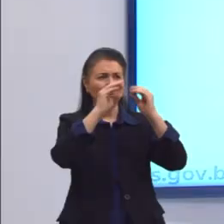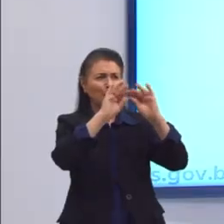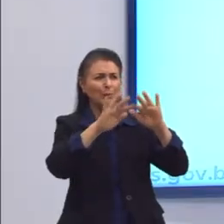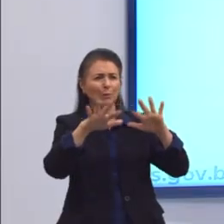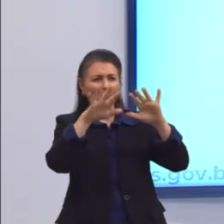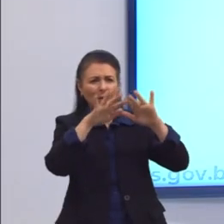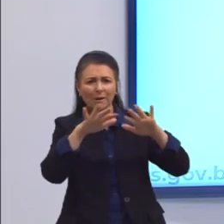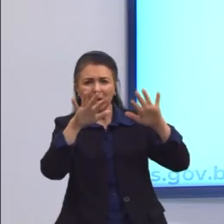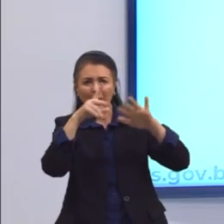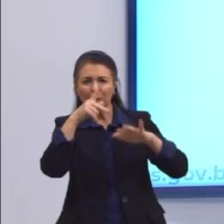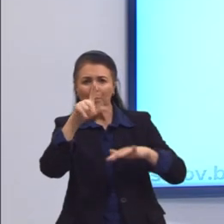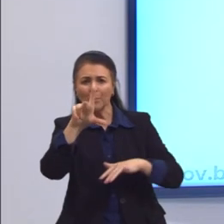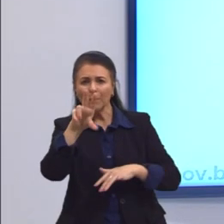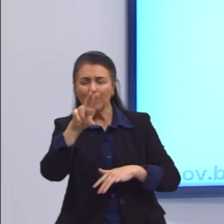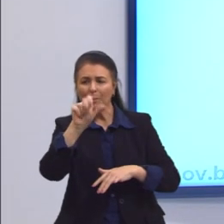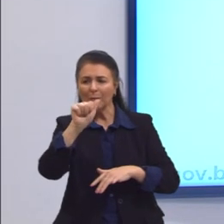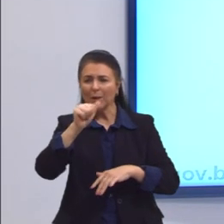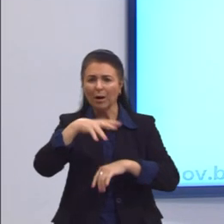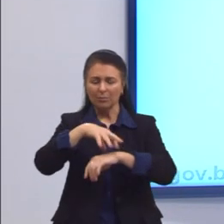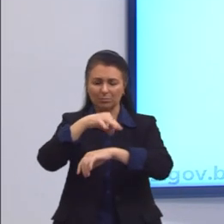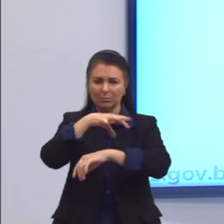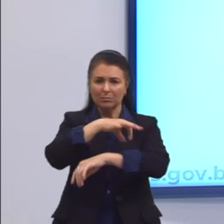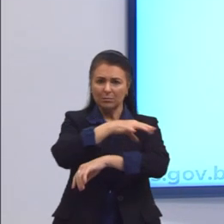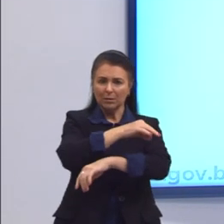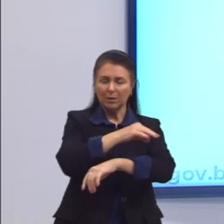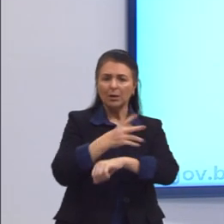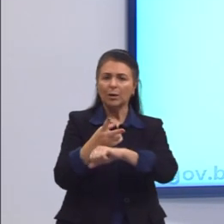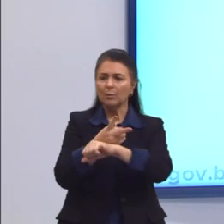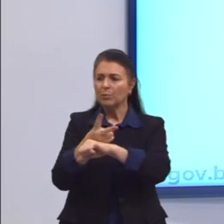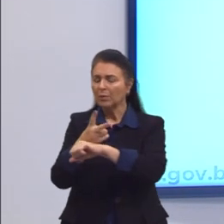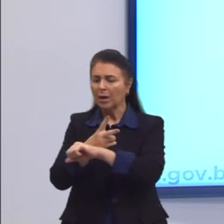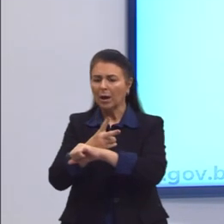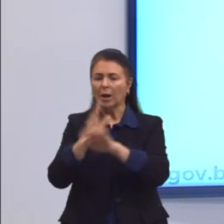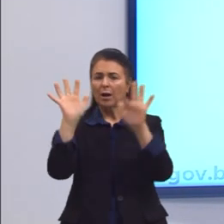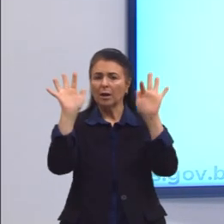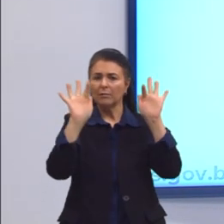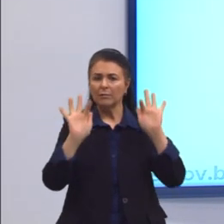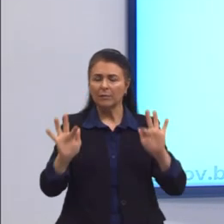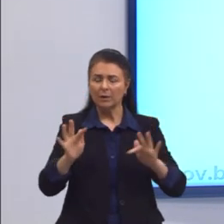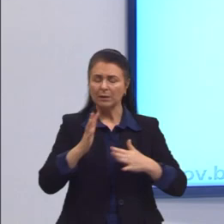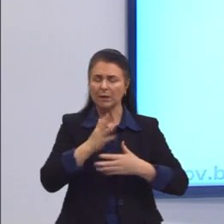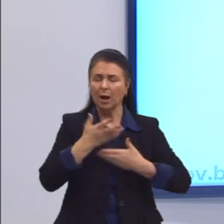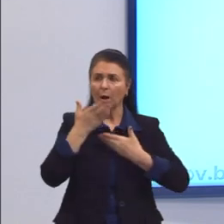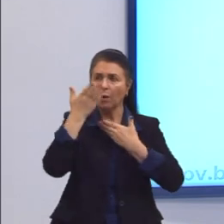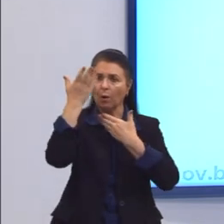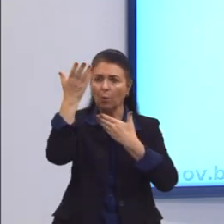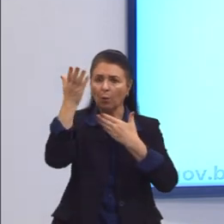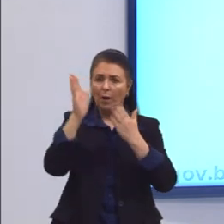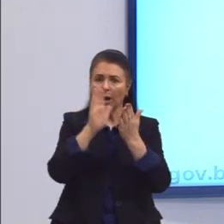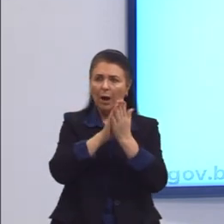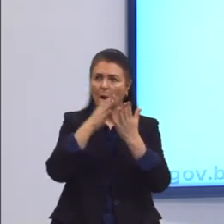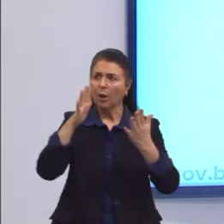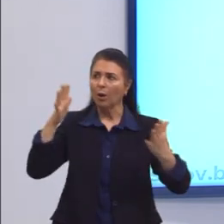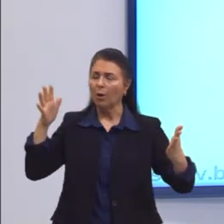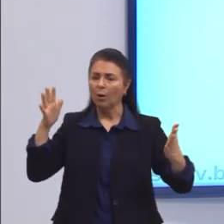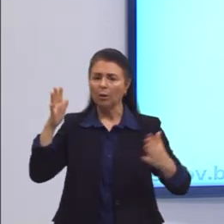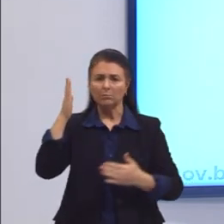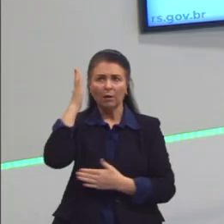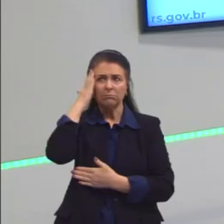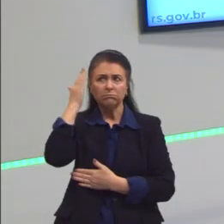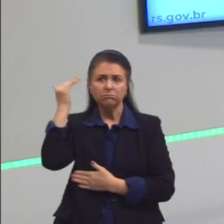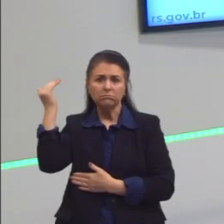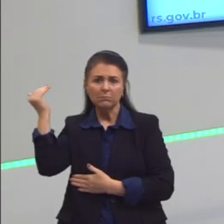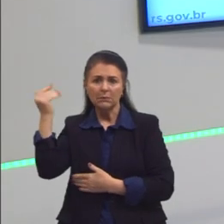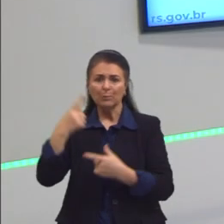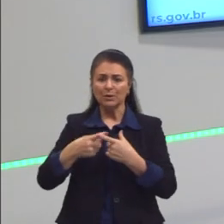Nós também não devemos buscar para ser felizes a honra, a glória, a fama, porque isso são atributos